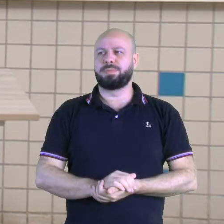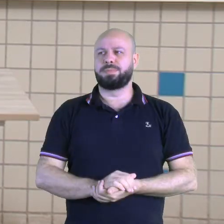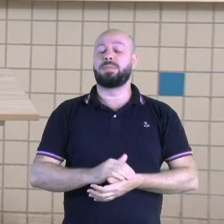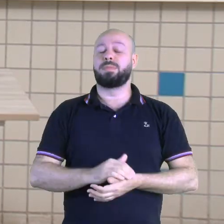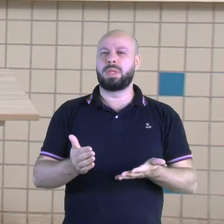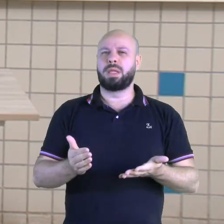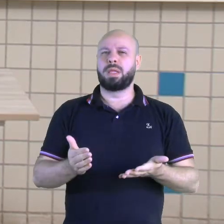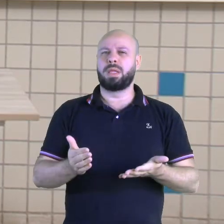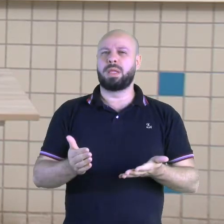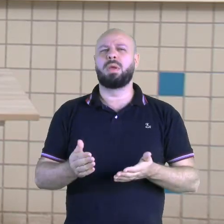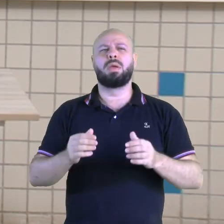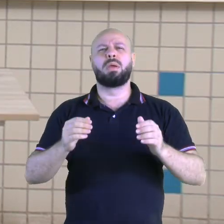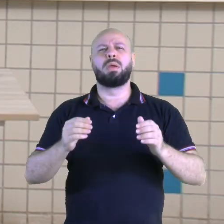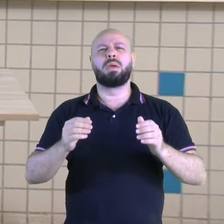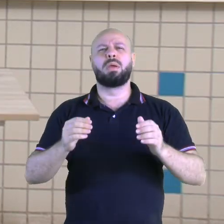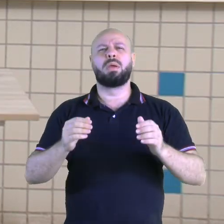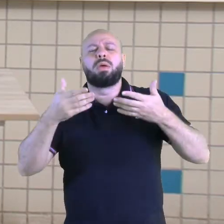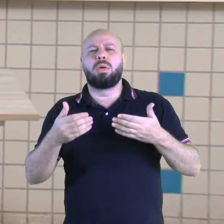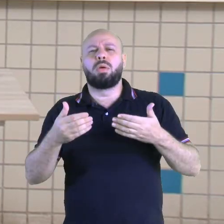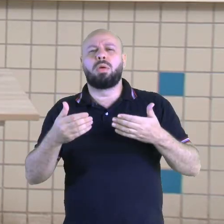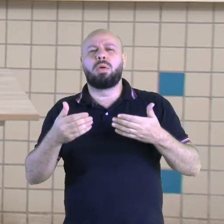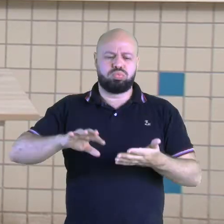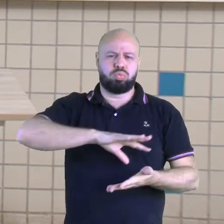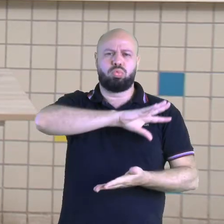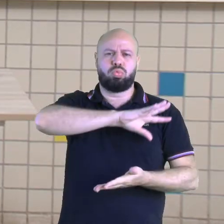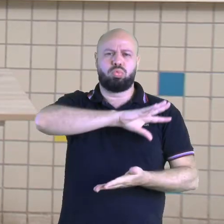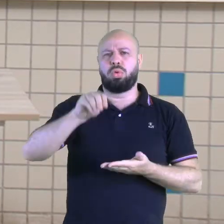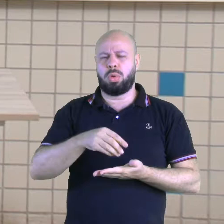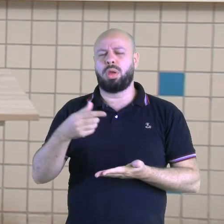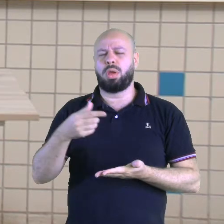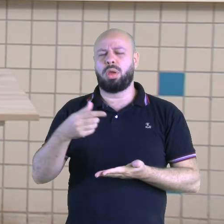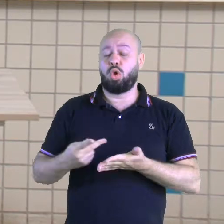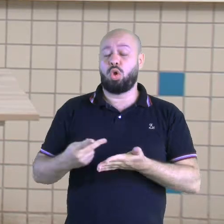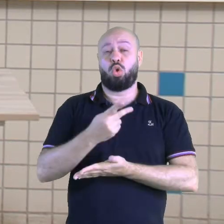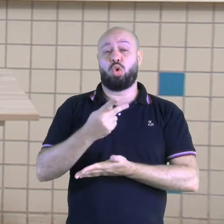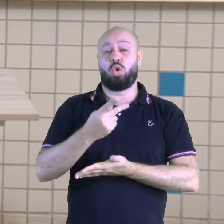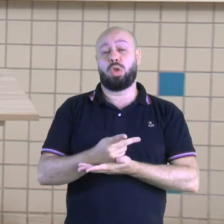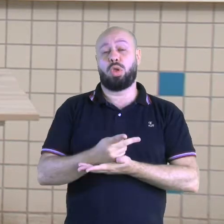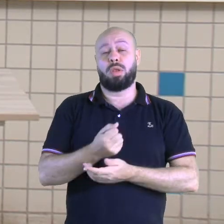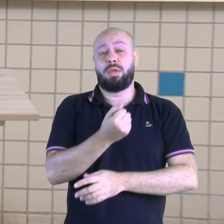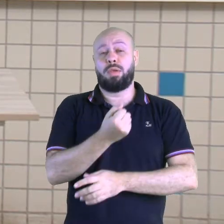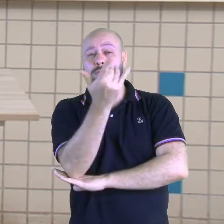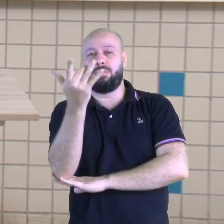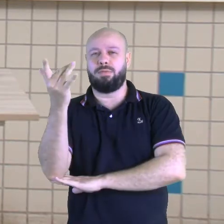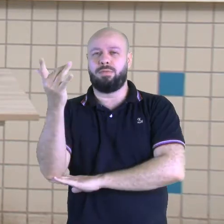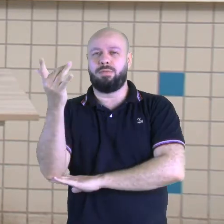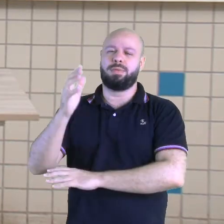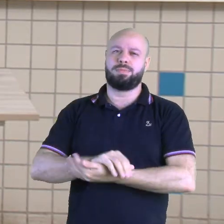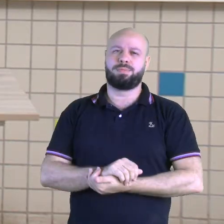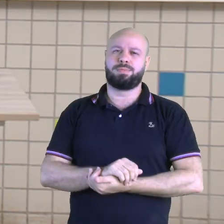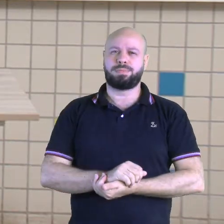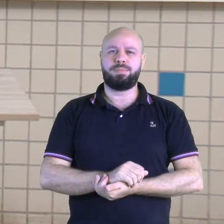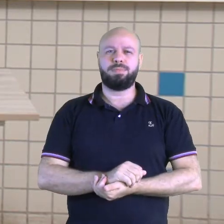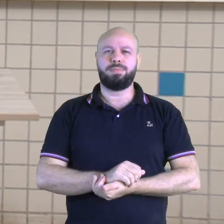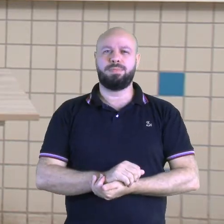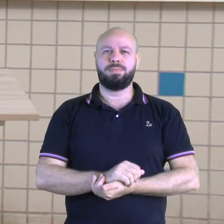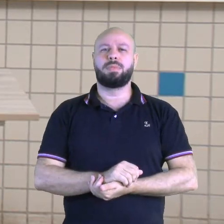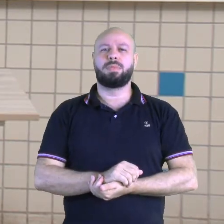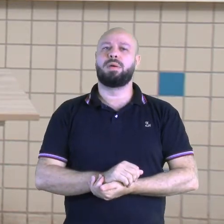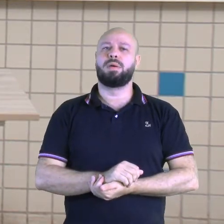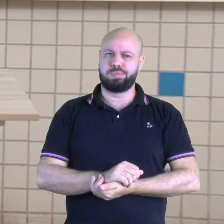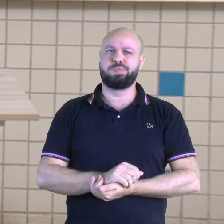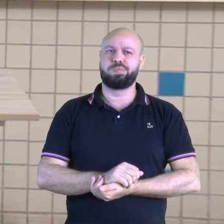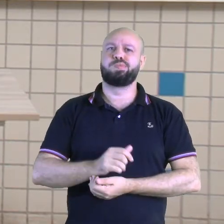nós vamos falar um pouco sobre tudo isso que tem acontecido na natureza. Eu acho que é bem recorrente